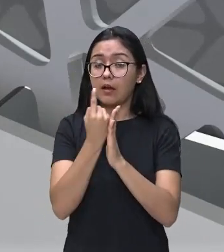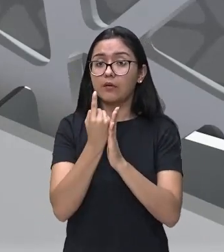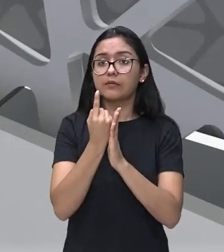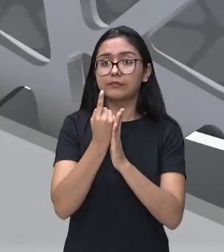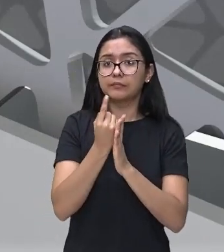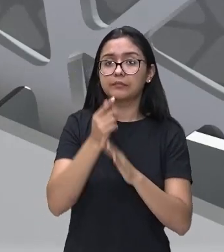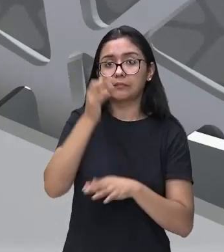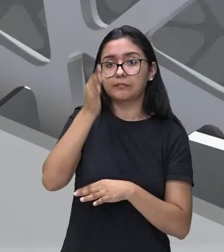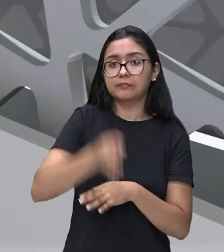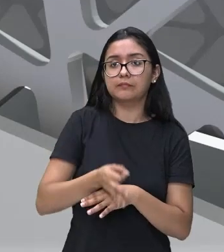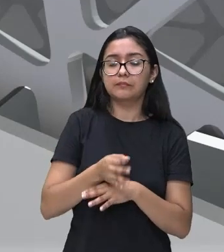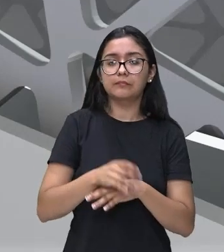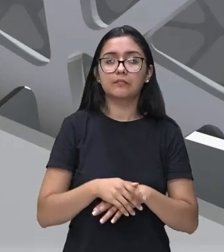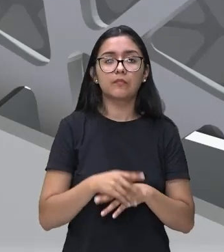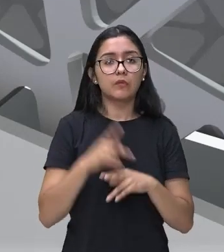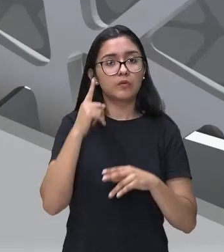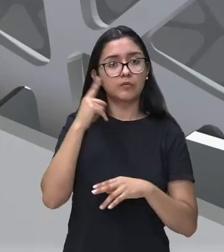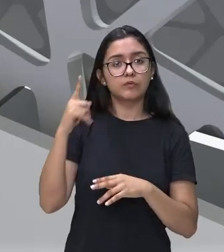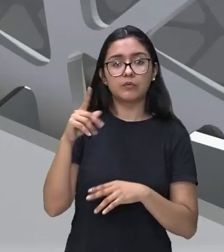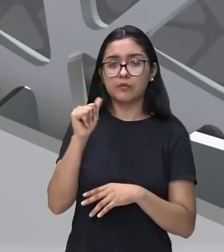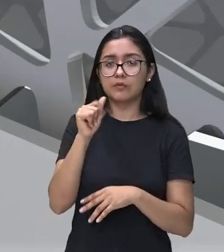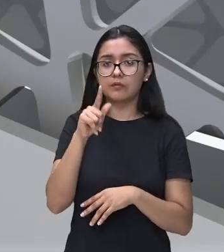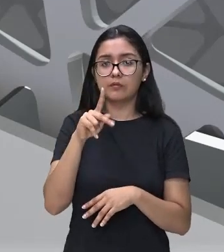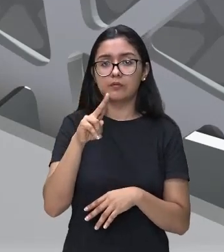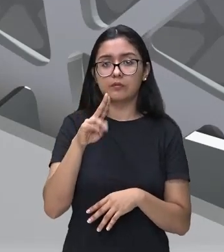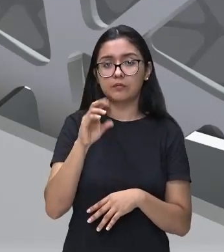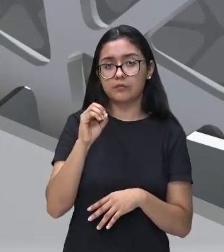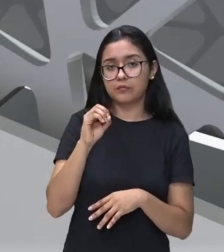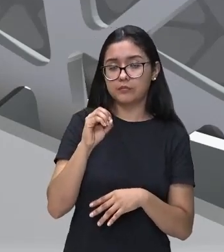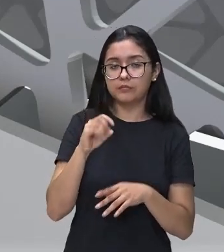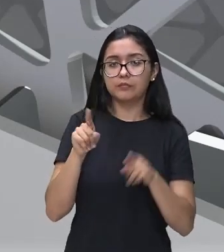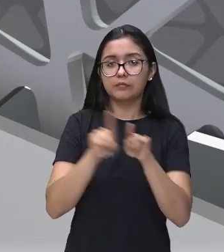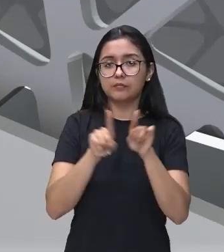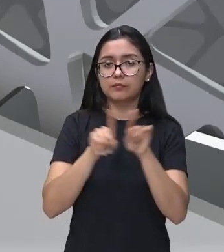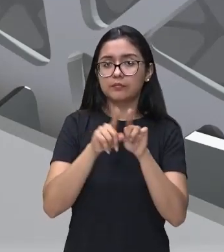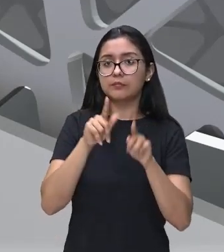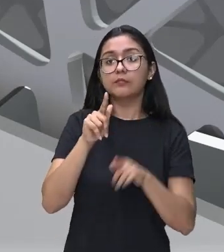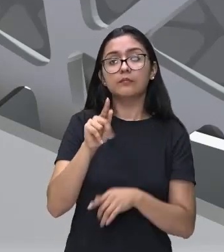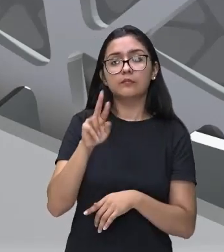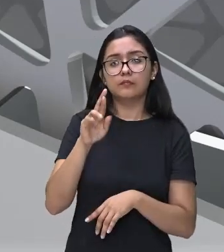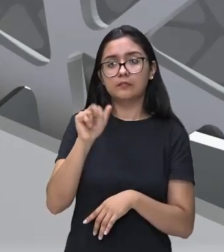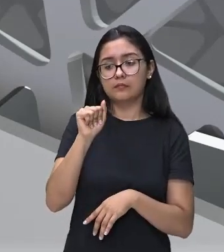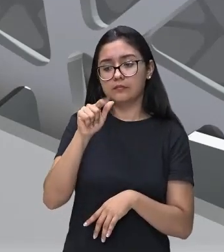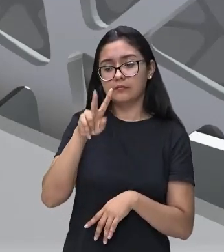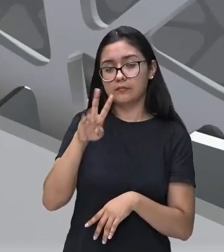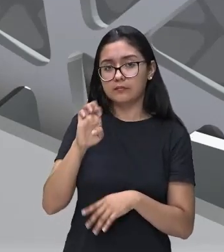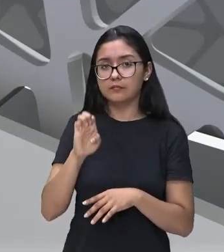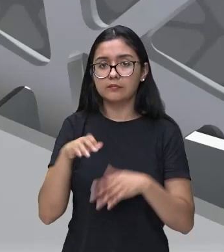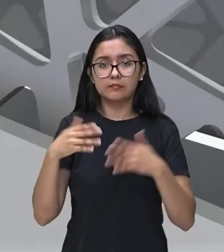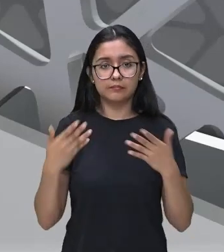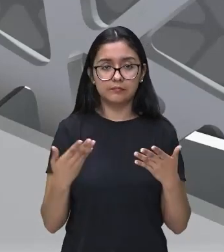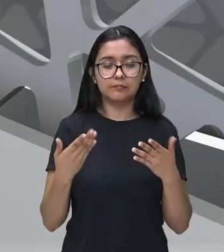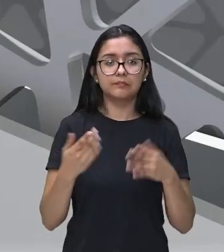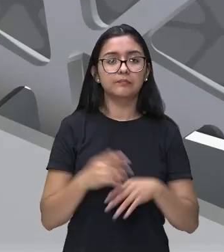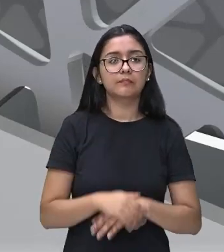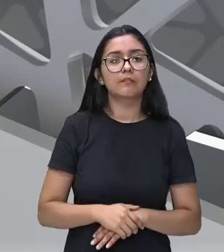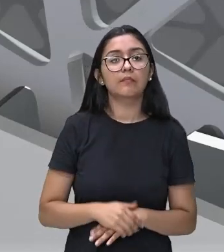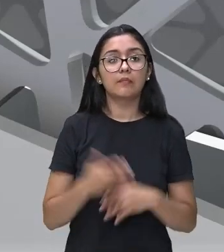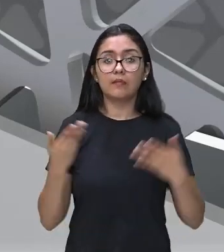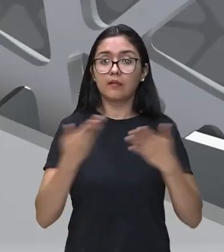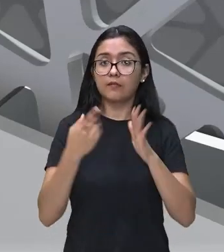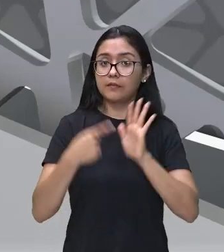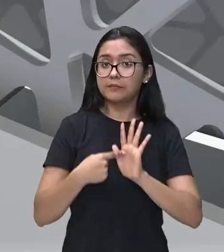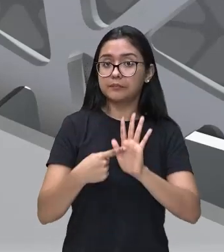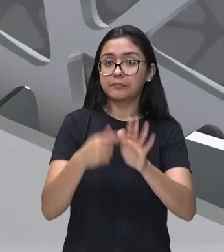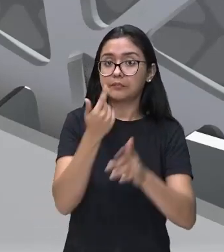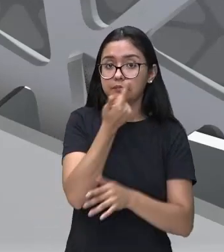ou do som grave, como a gente já viu. Então, é a altura, certo? E a gente vai mostrar para vocês mais uma onda